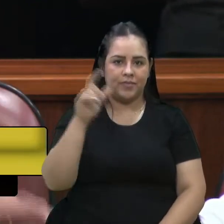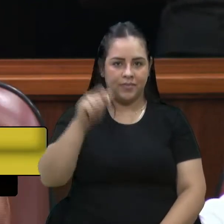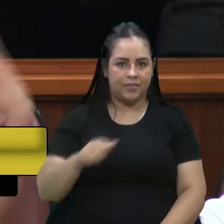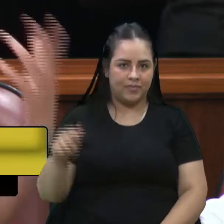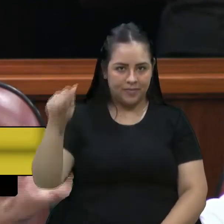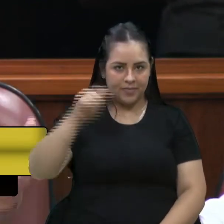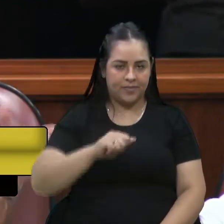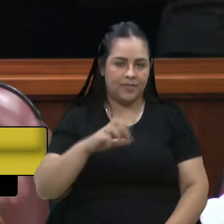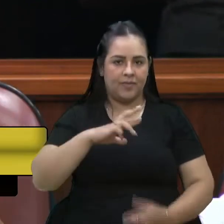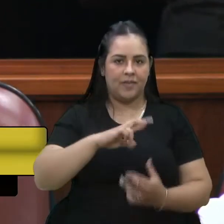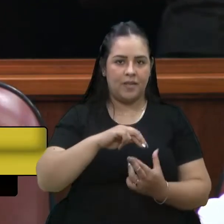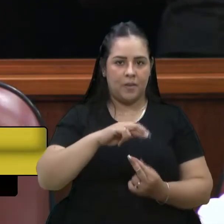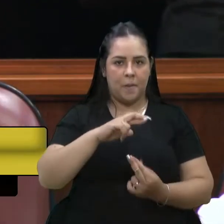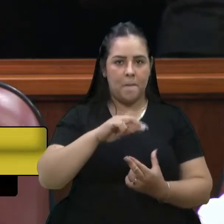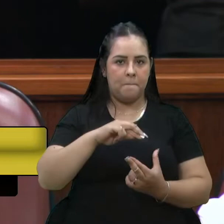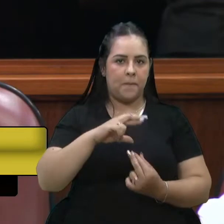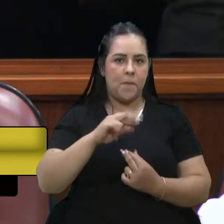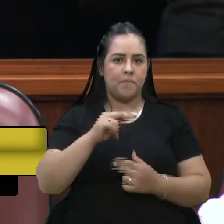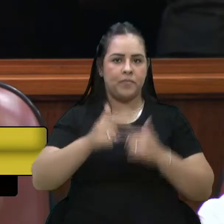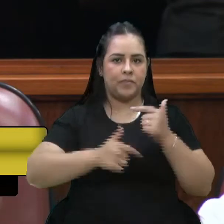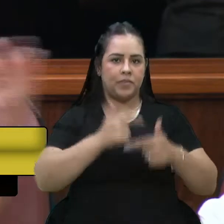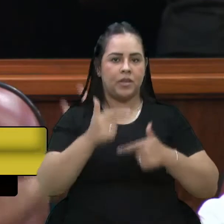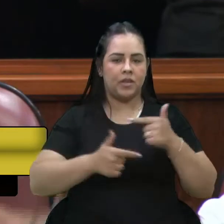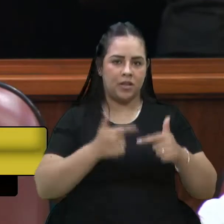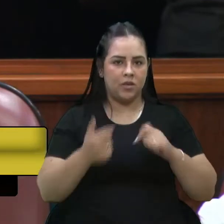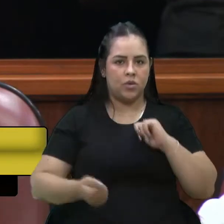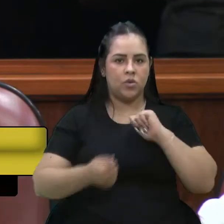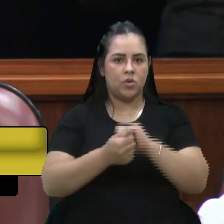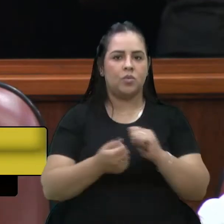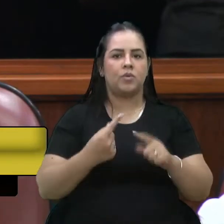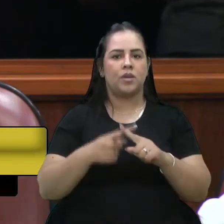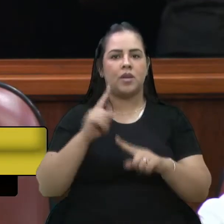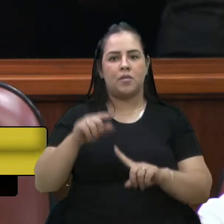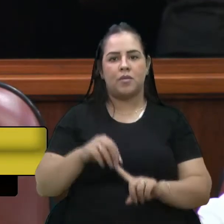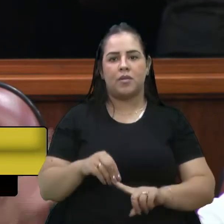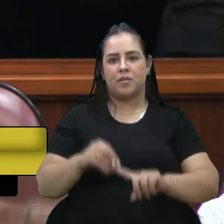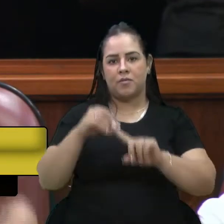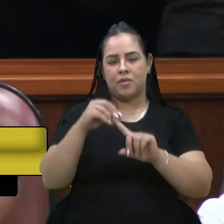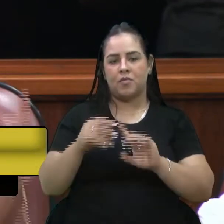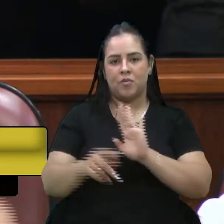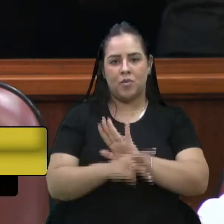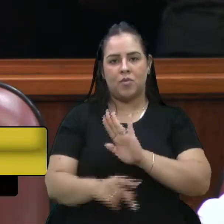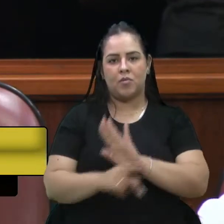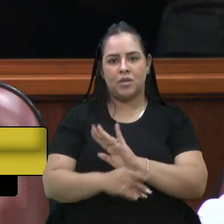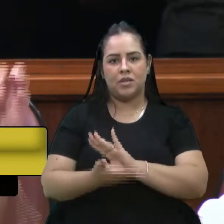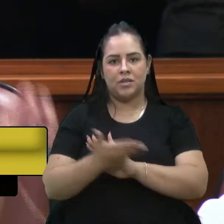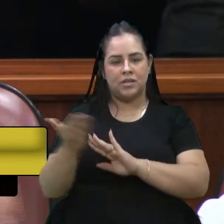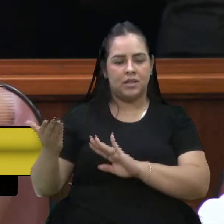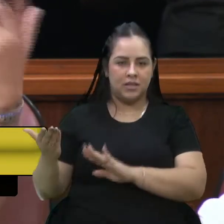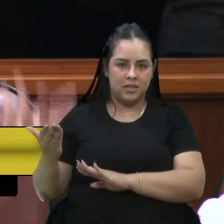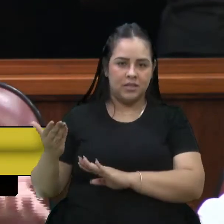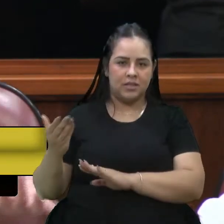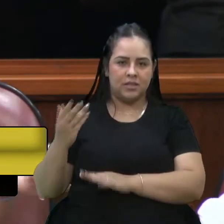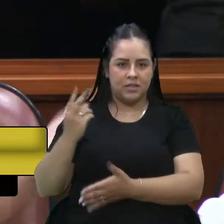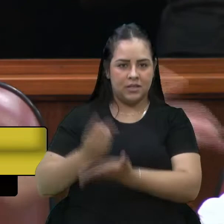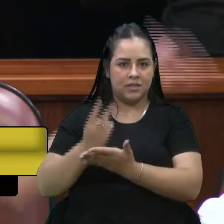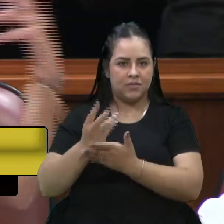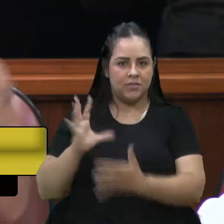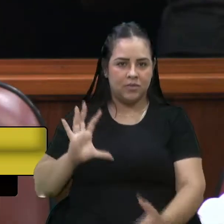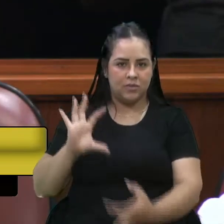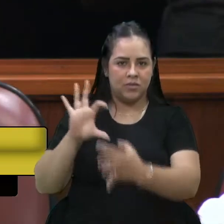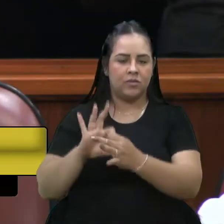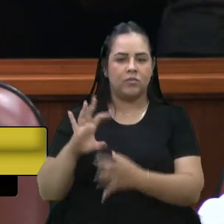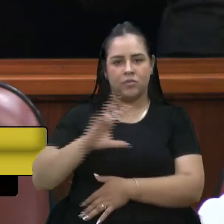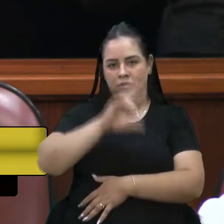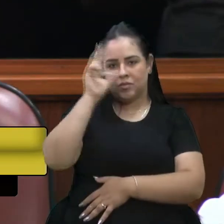recicladores trabalharem de forma cooperativa. Essa é uma das principais características para elas estarem vinculadas ao município e